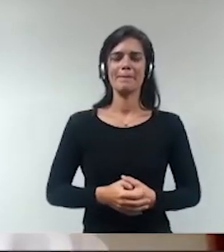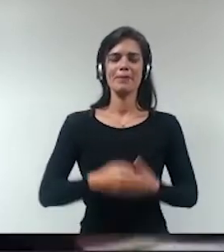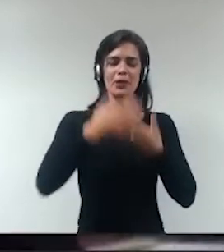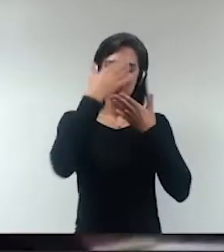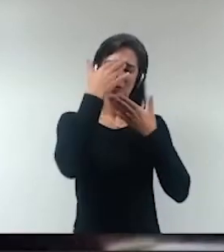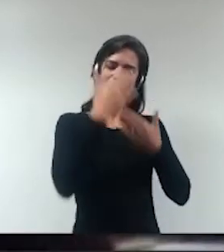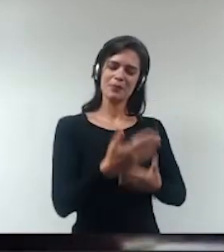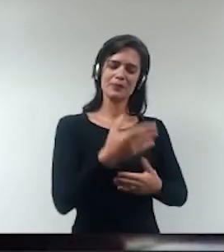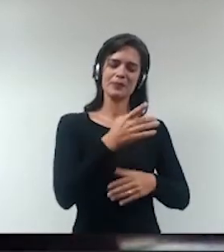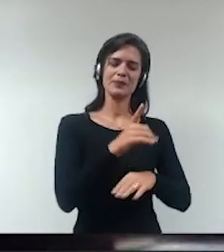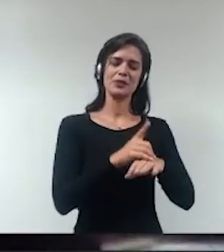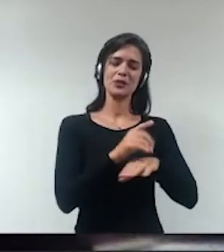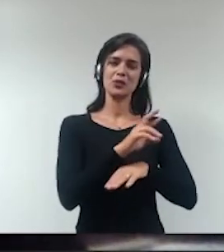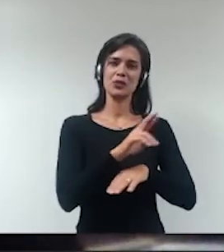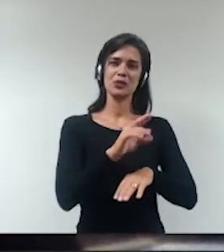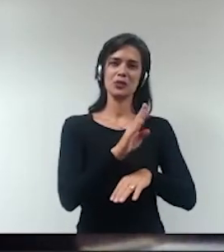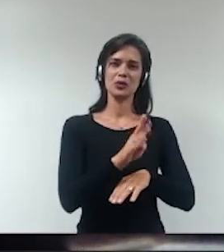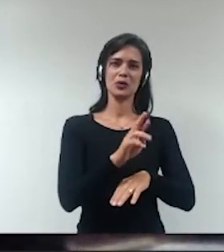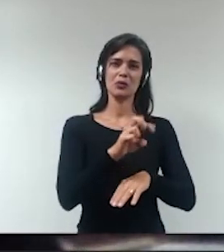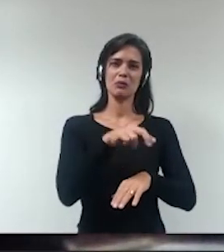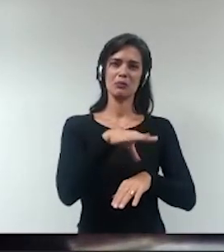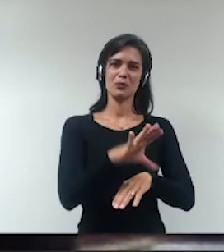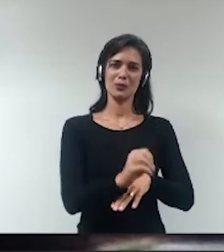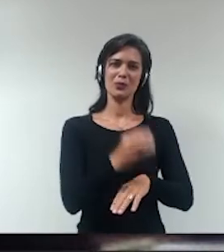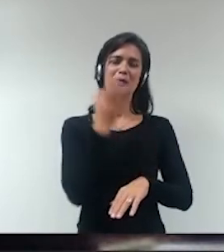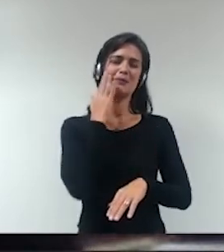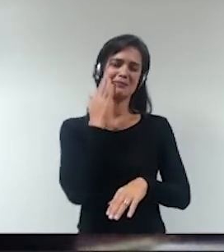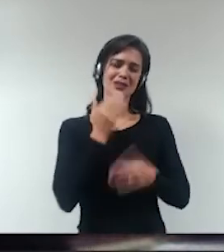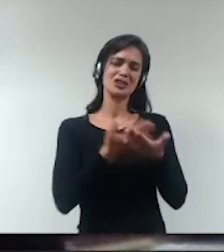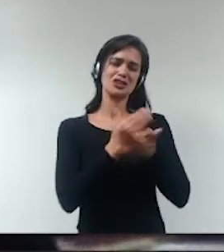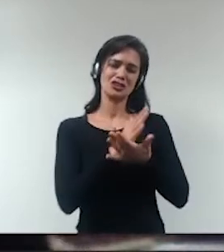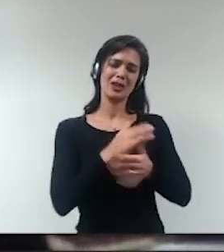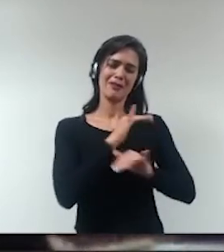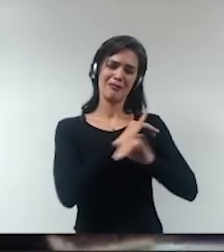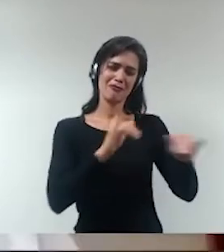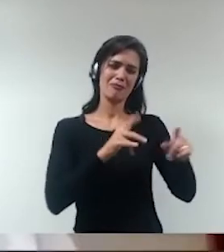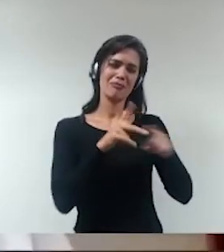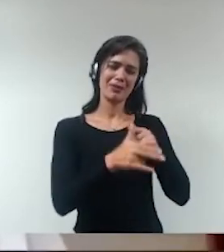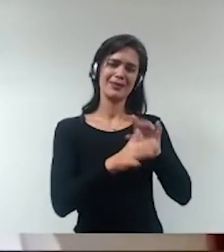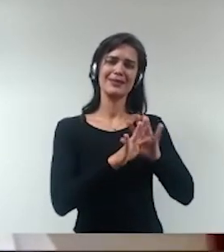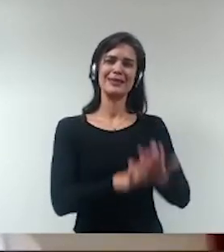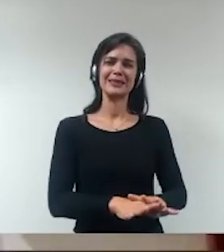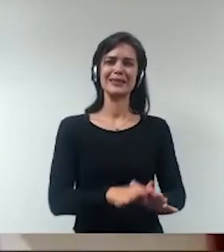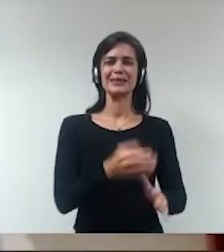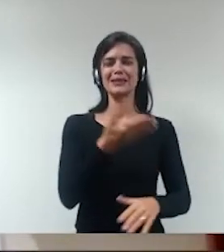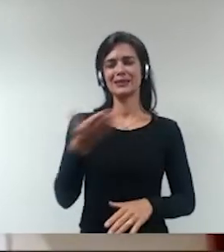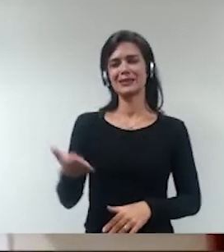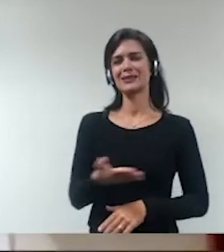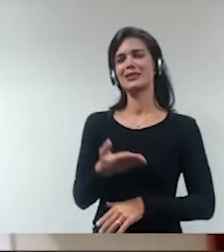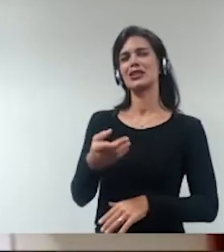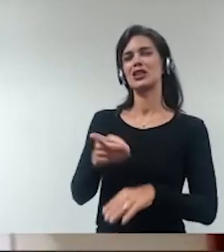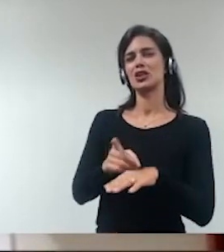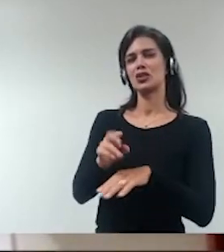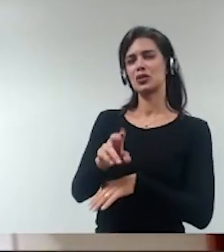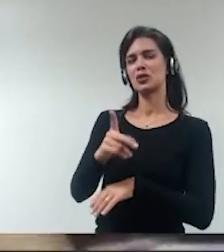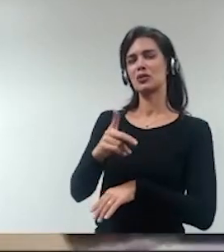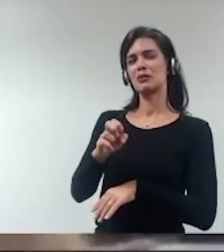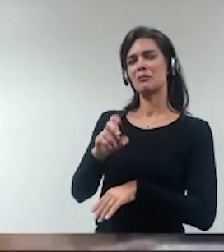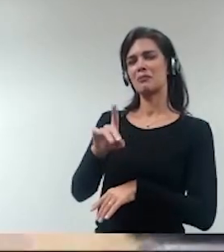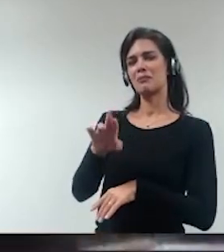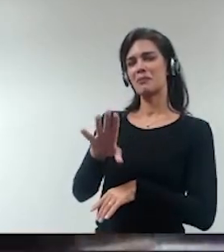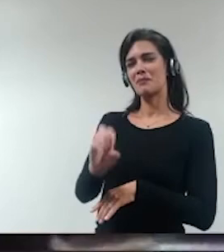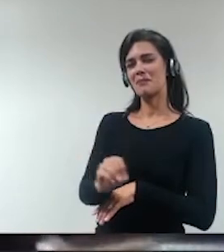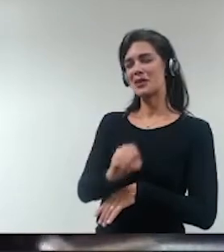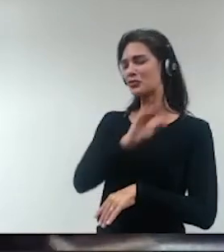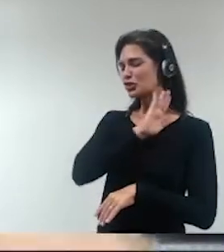Obrigado doutor Bruno desculpa tá esse papel aqui é muito chato eu vou passar imediatamente para o doutor Pedro eu tô doida para entrar na roda mas eu vou